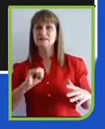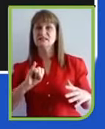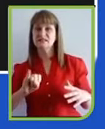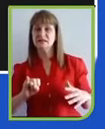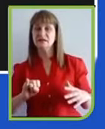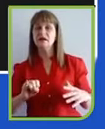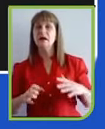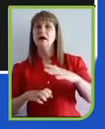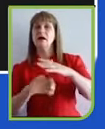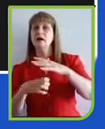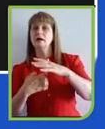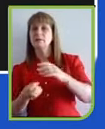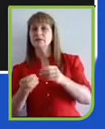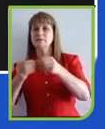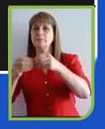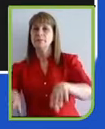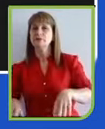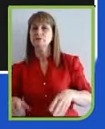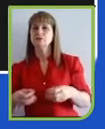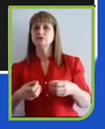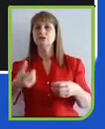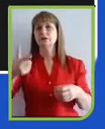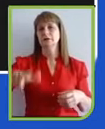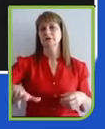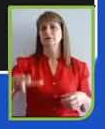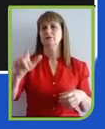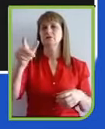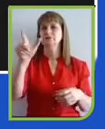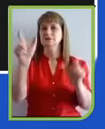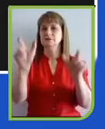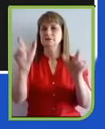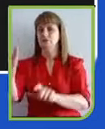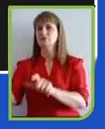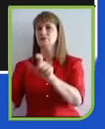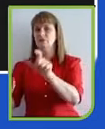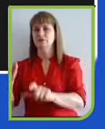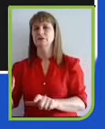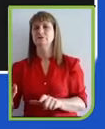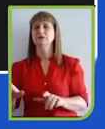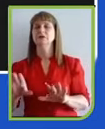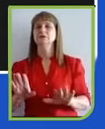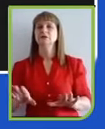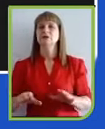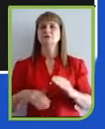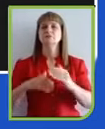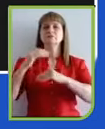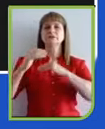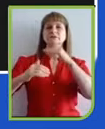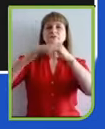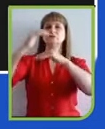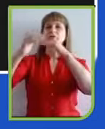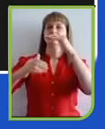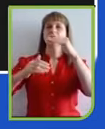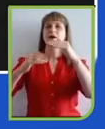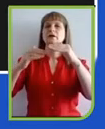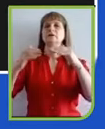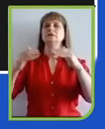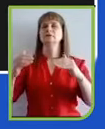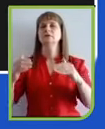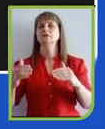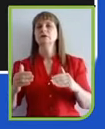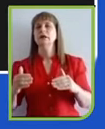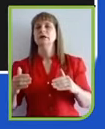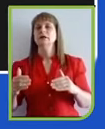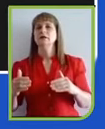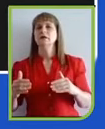pela sociedade será o que vier em desenvolvimento, em promoção de pessoas e de